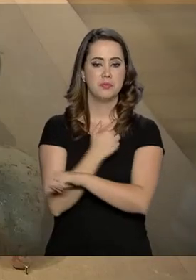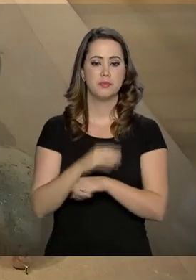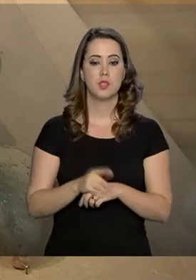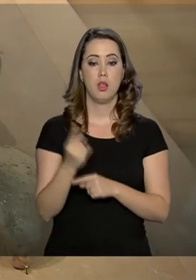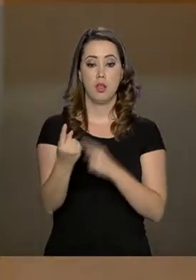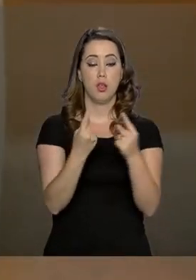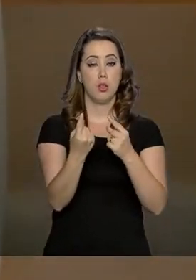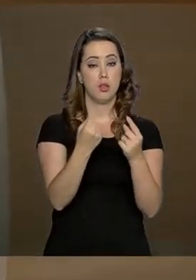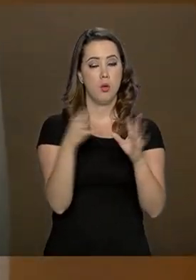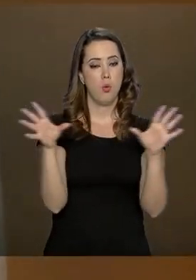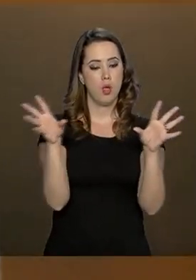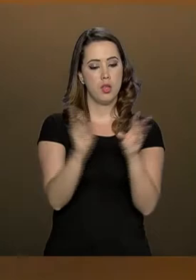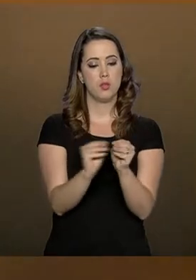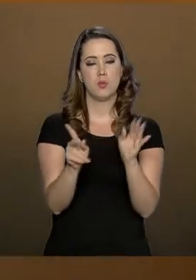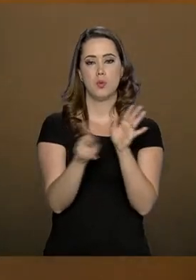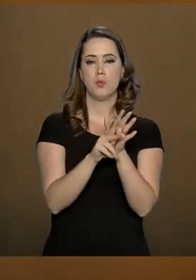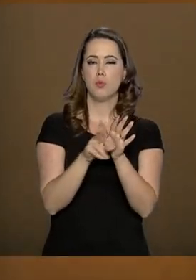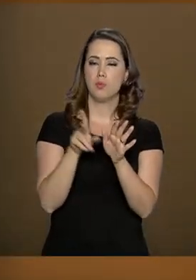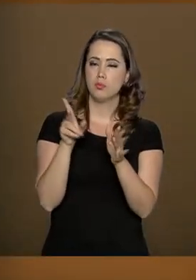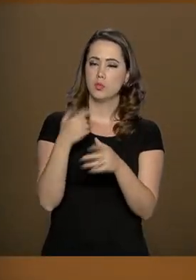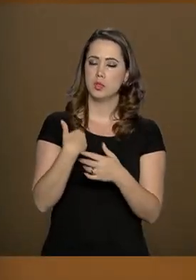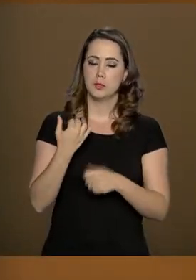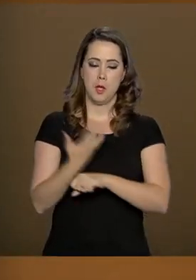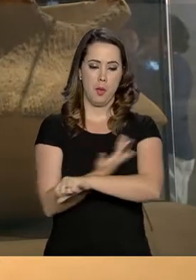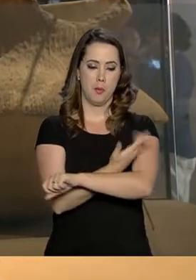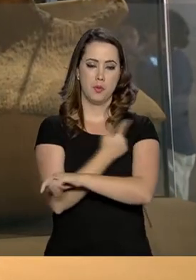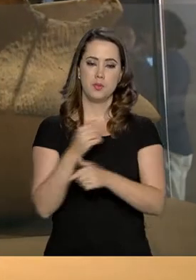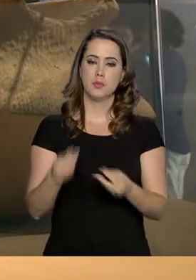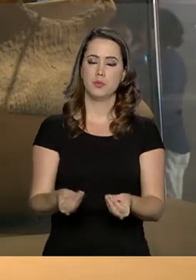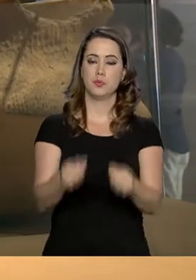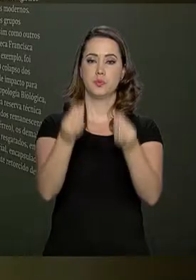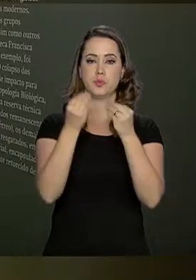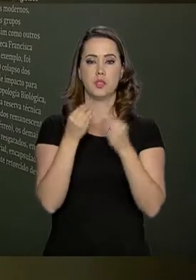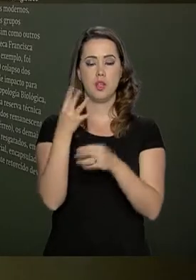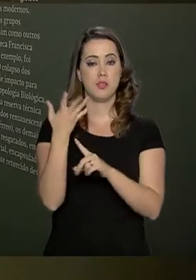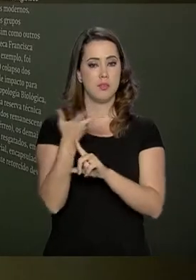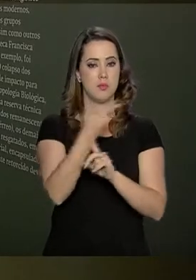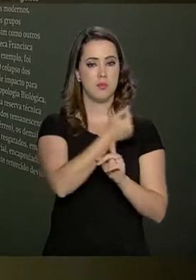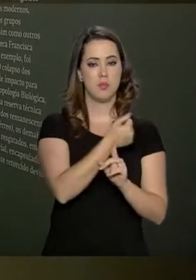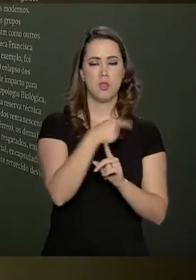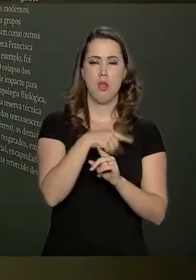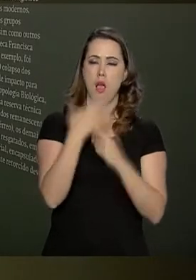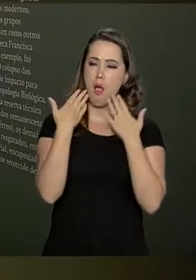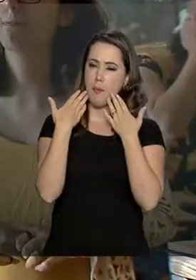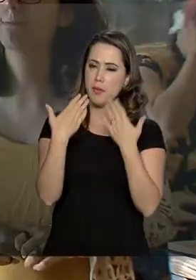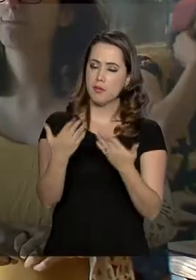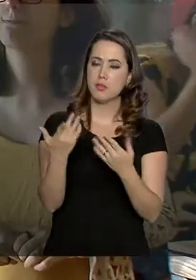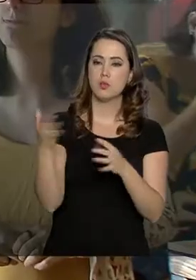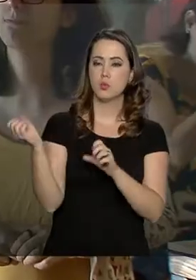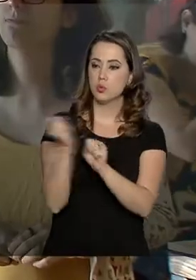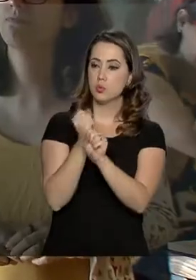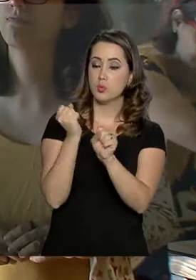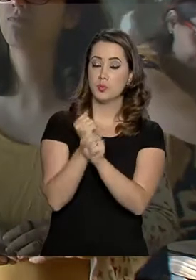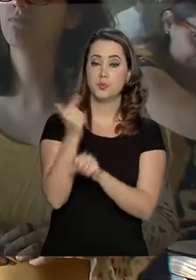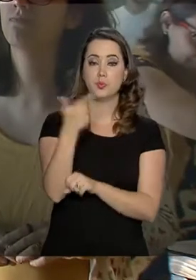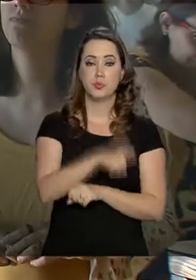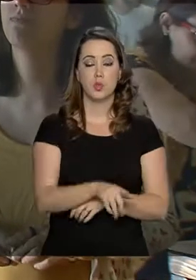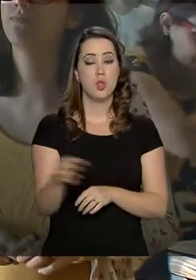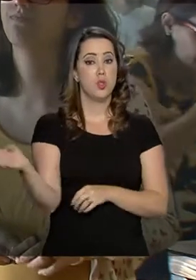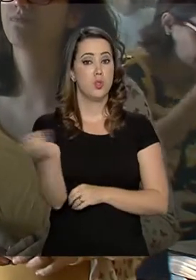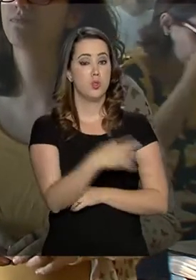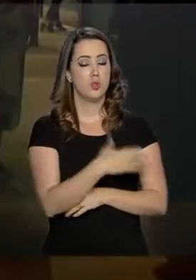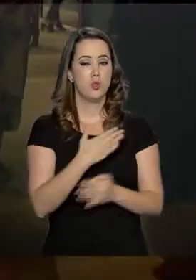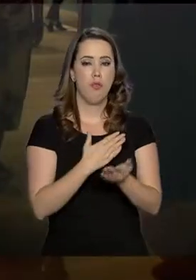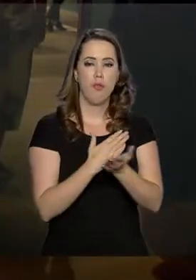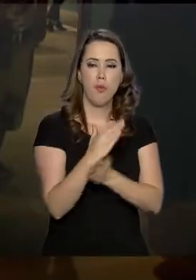resgate. Mais do que a emoção trazida pela arte, a exposição retrata esse sentimento de reconstrução, desse novo